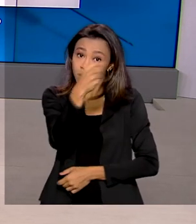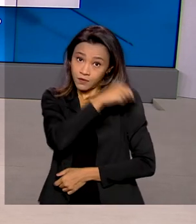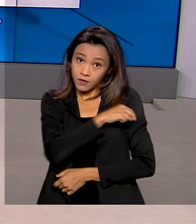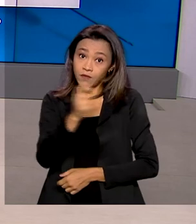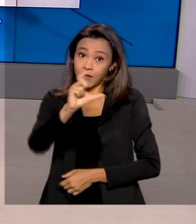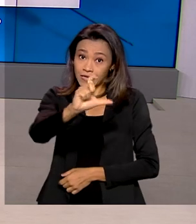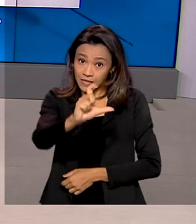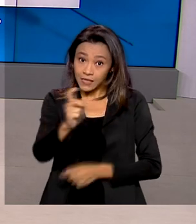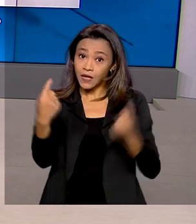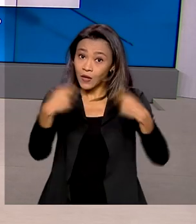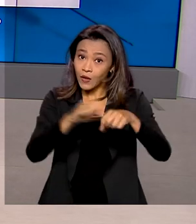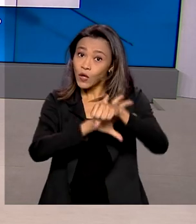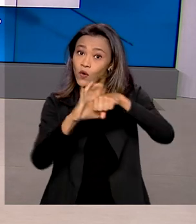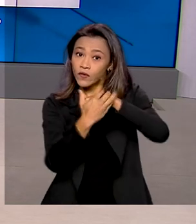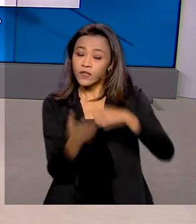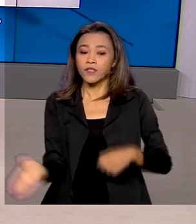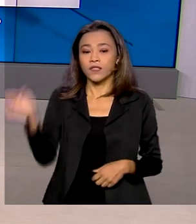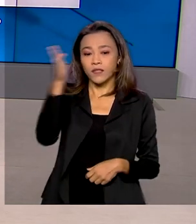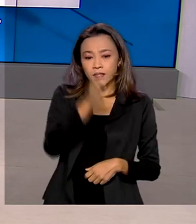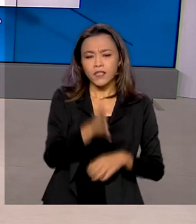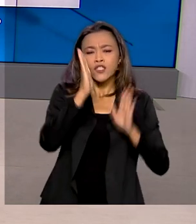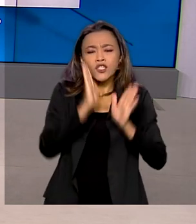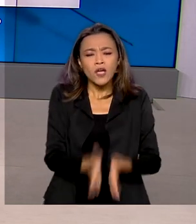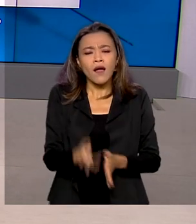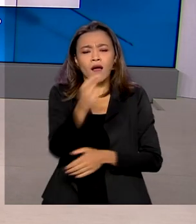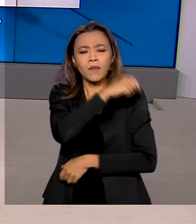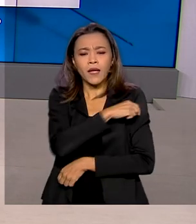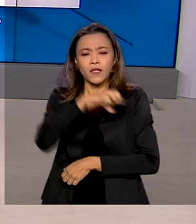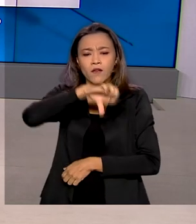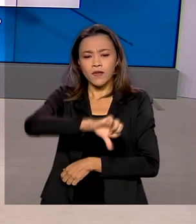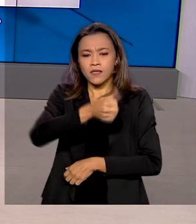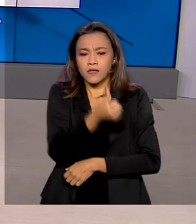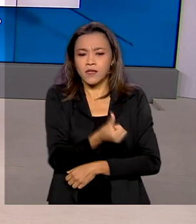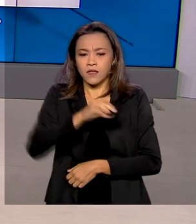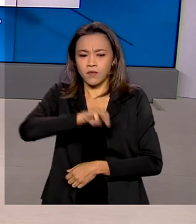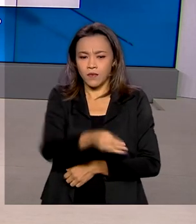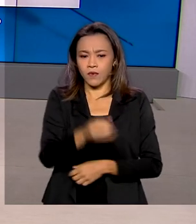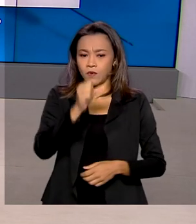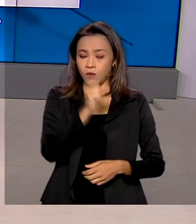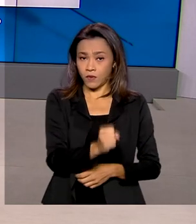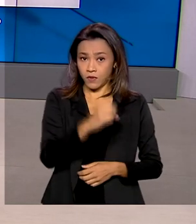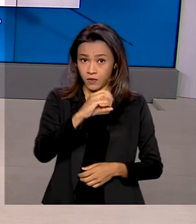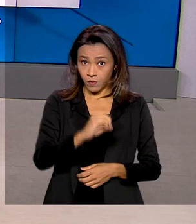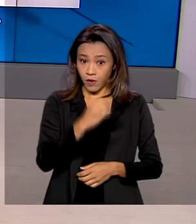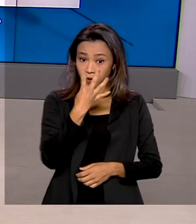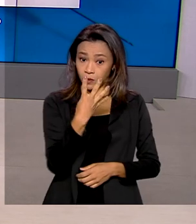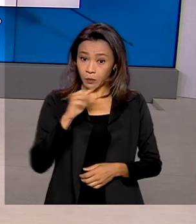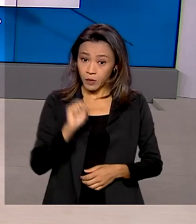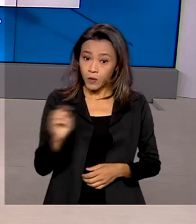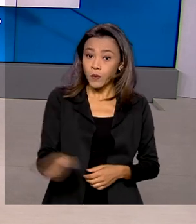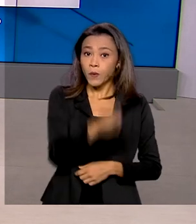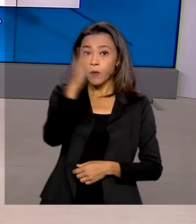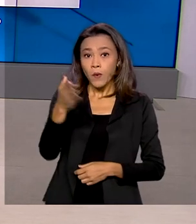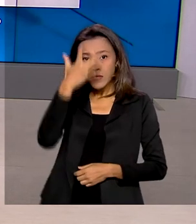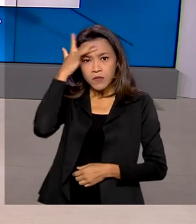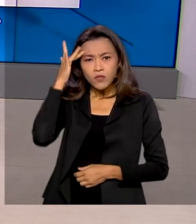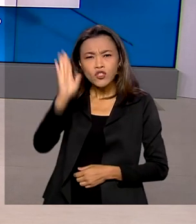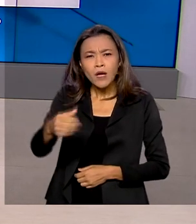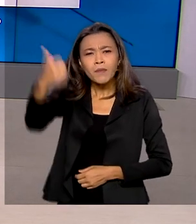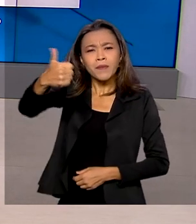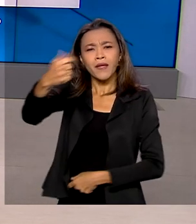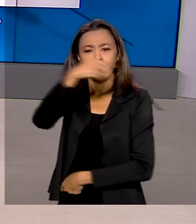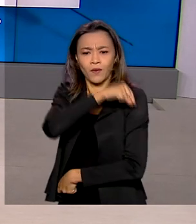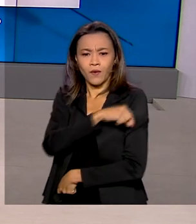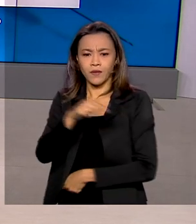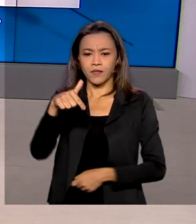contra a Covid-19. As doses aplicadas já somam 96 milhões, 804 mil. As pessoas que tomaram a primeira dose